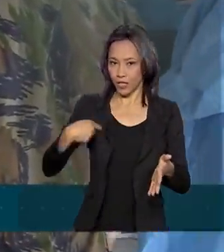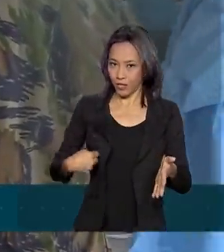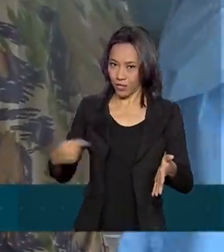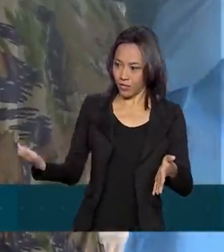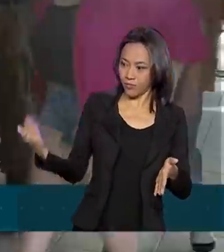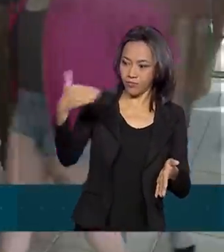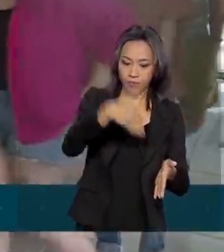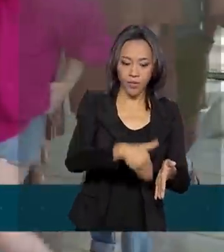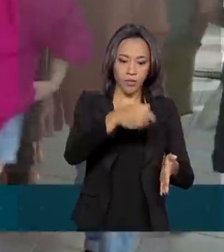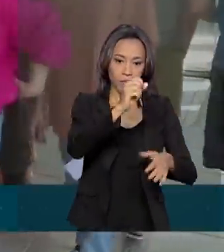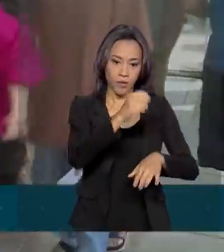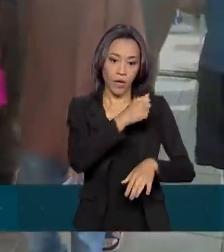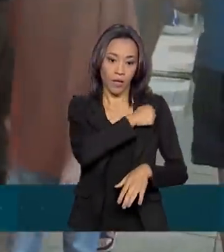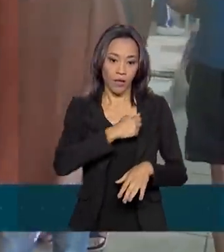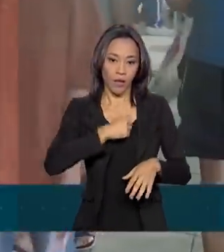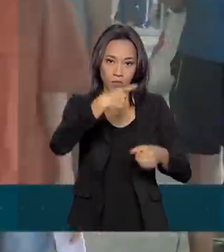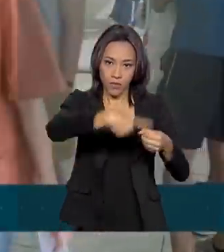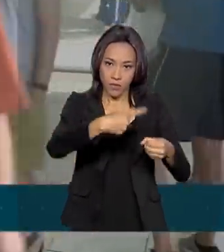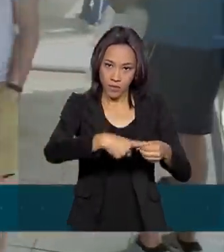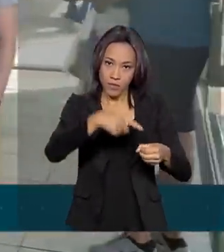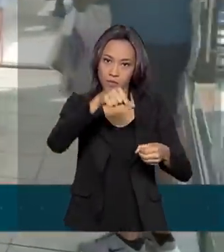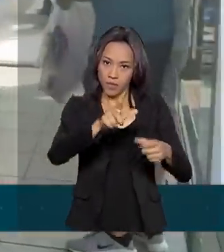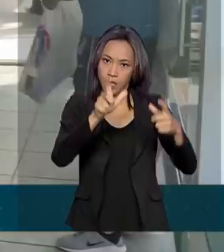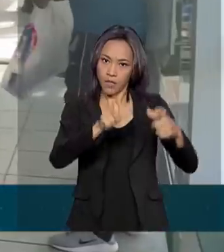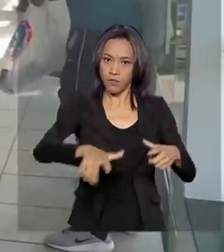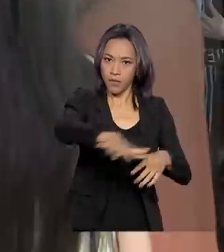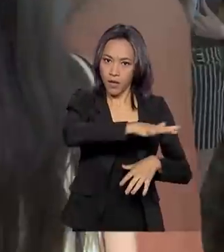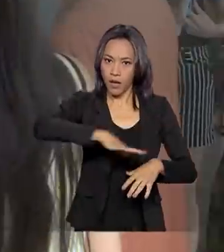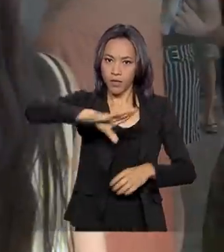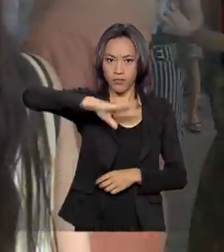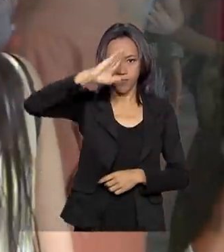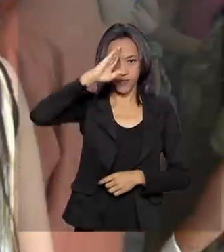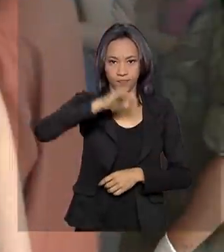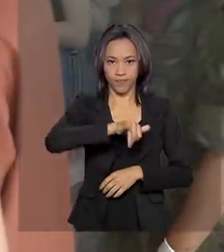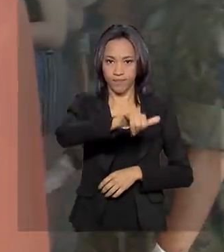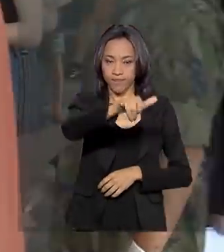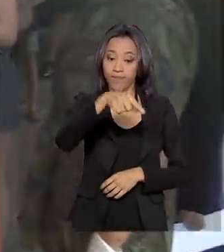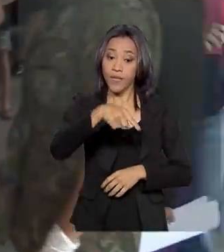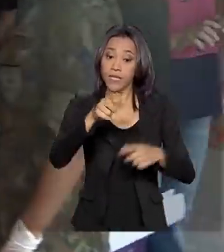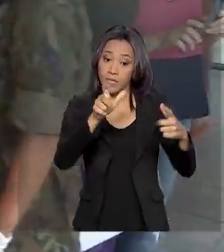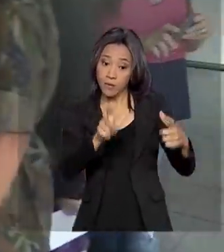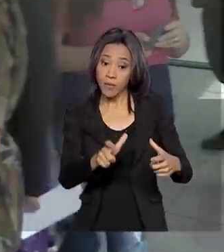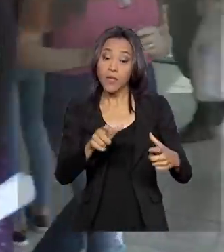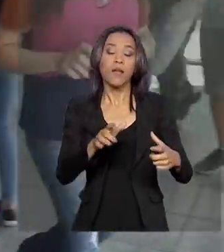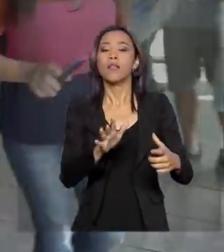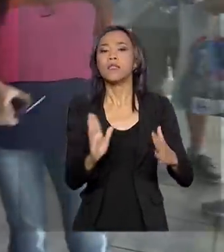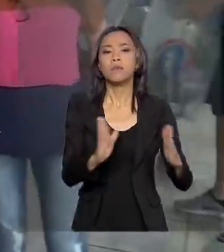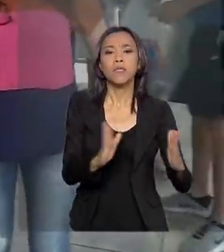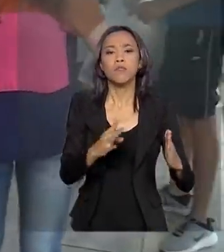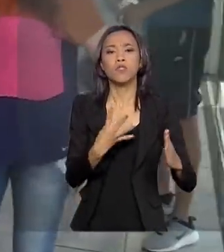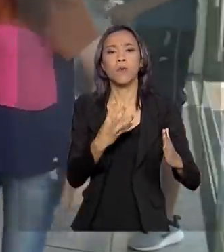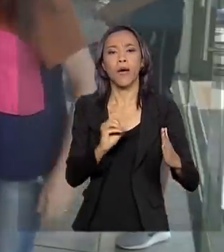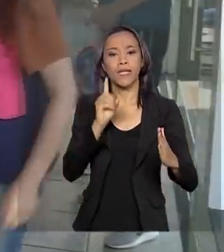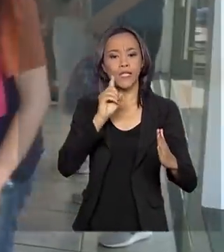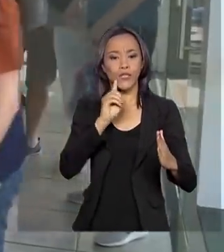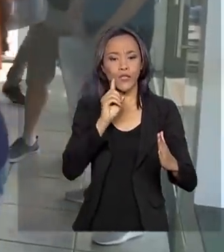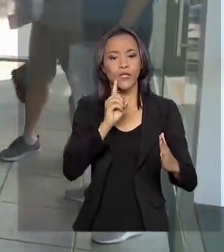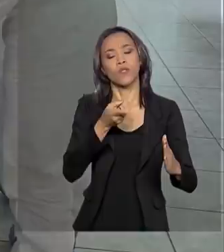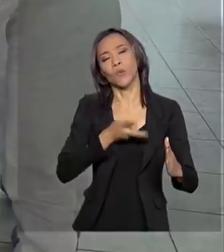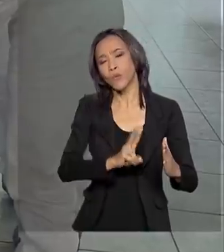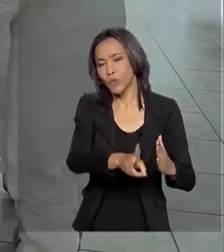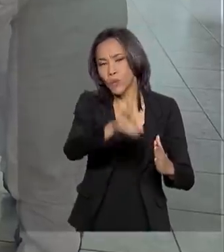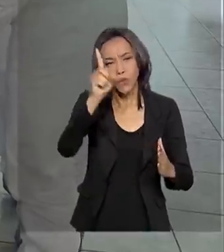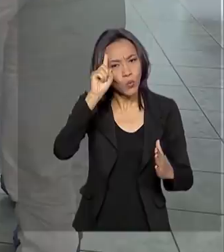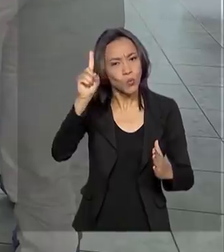no hotel de trânsito que fica dentro da base aérea de Anápolis, em Goiás. No quarto dia de quarentena, segue a rotina de avaliações